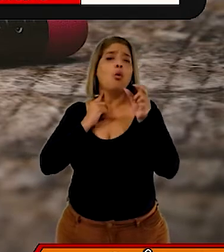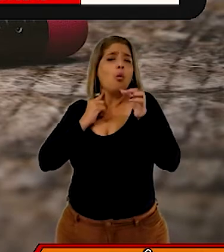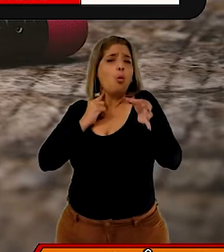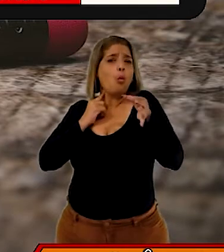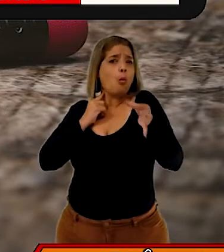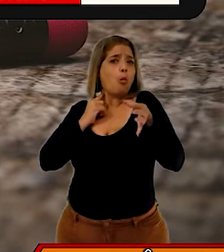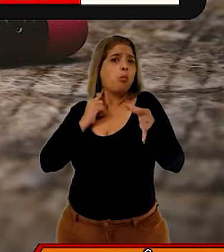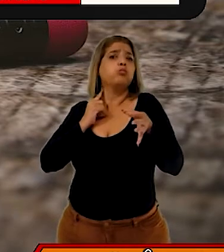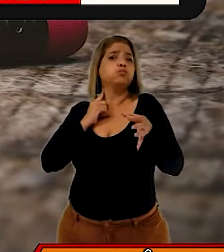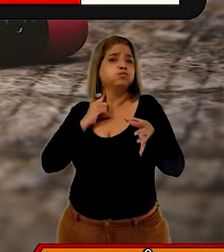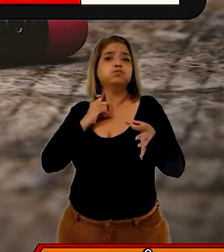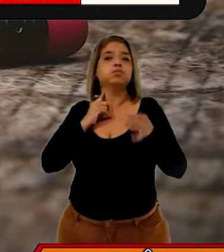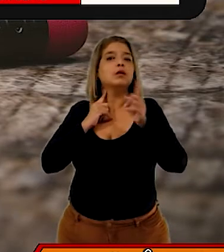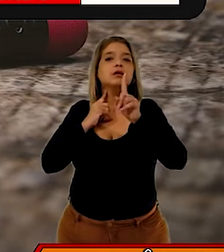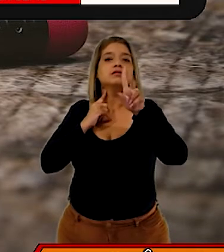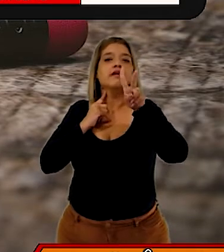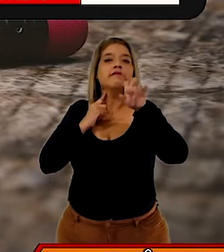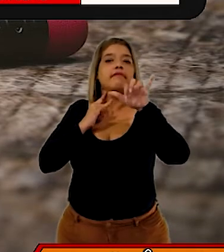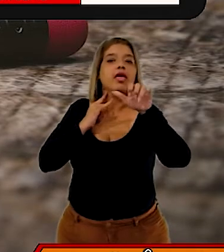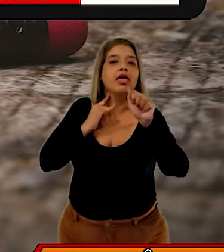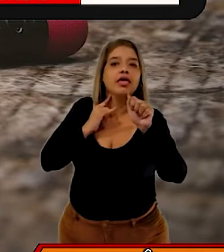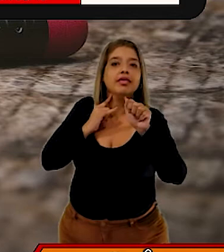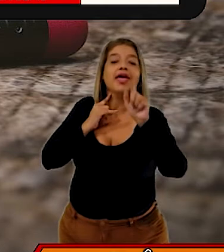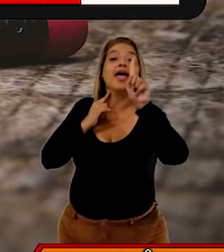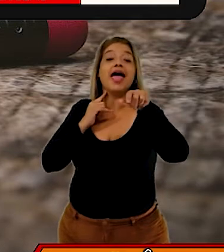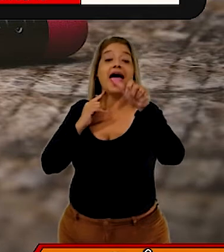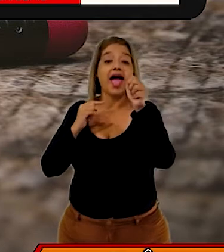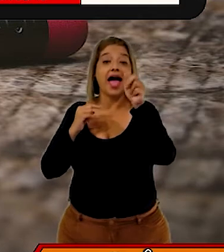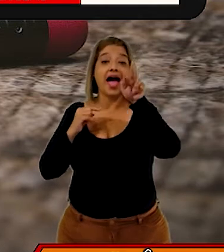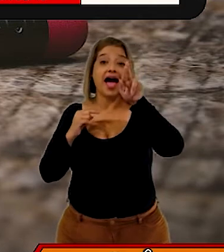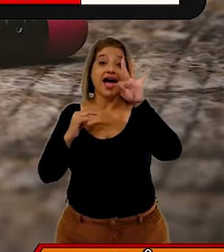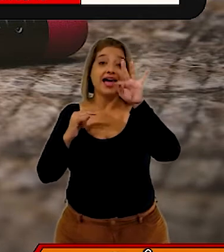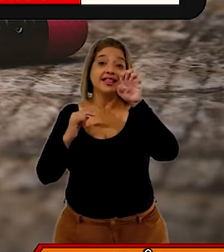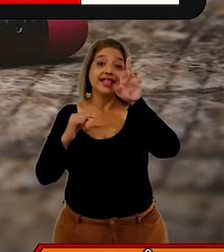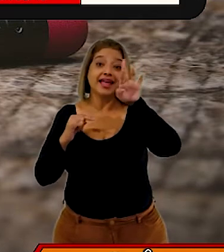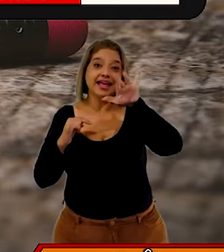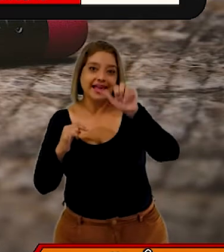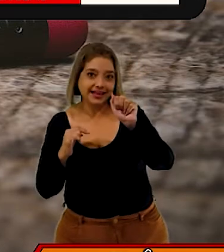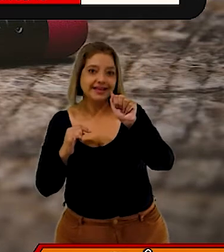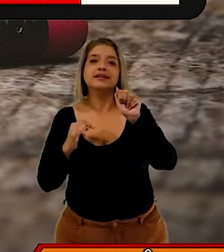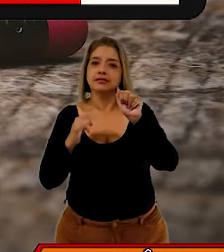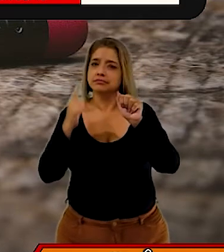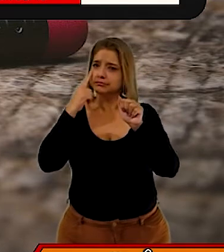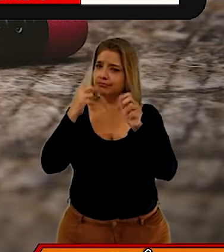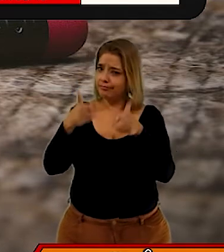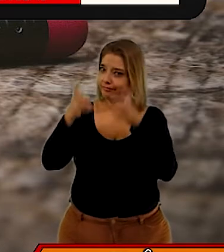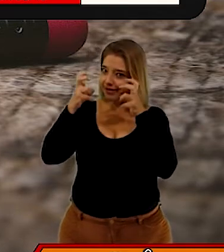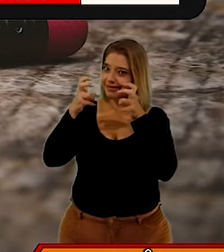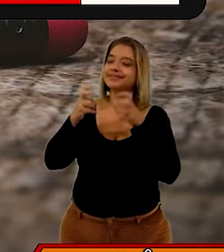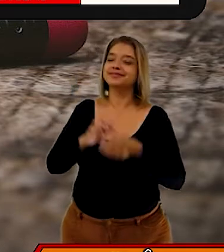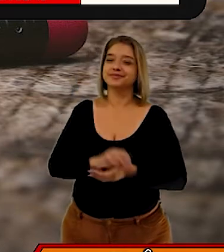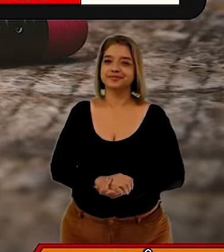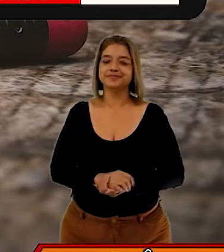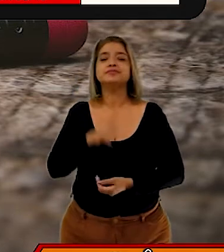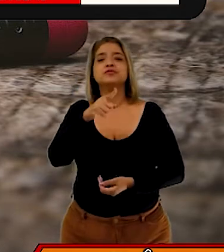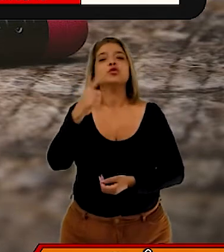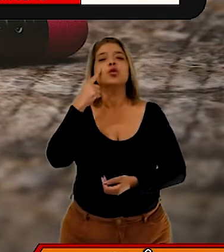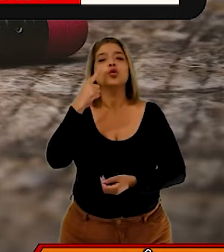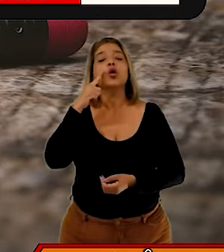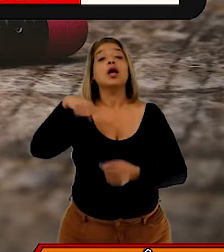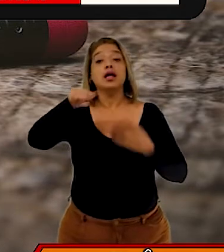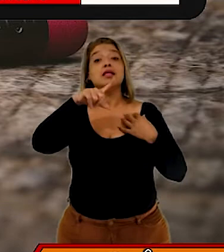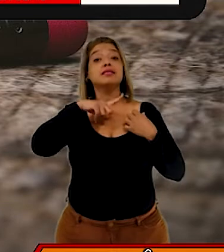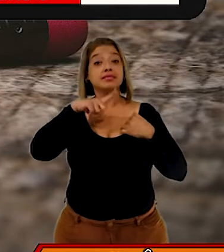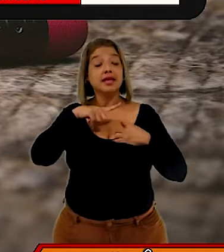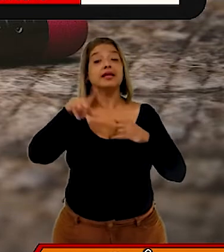mais calibrosa. Não é veia, professora. É artéria. Se liga. Assim, o sistema